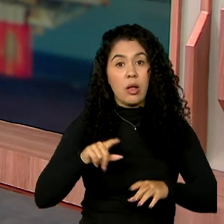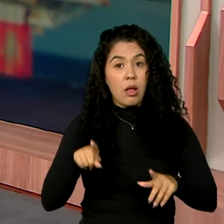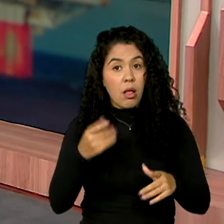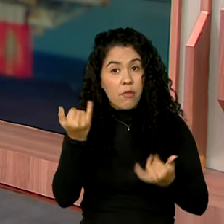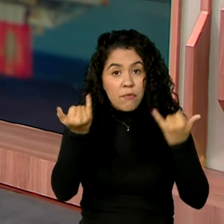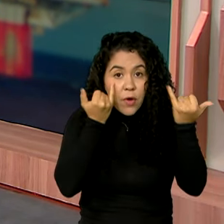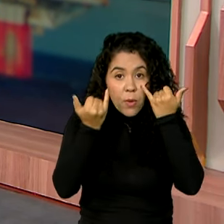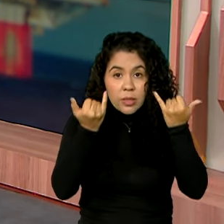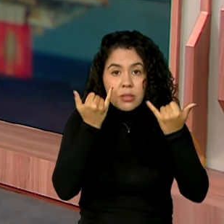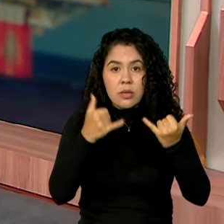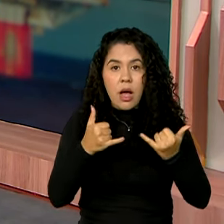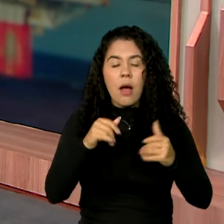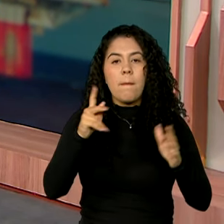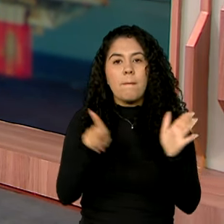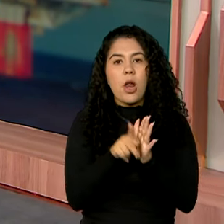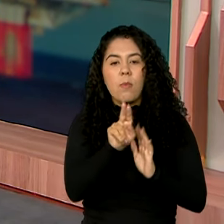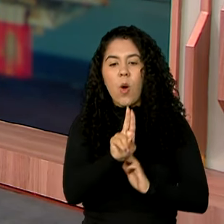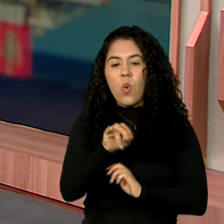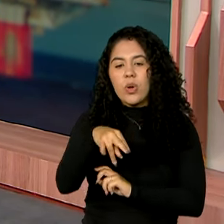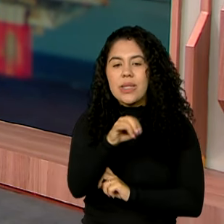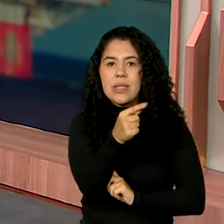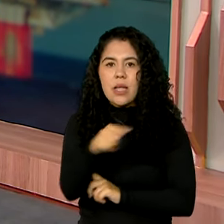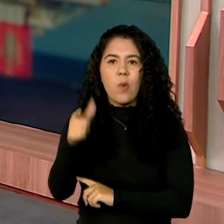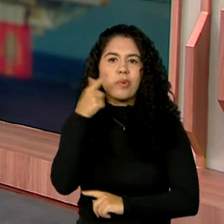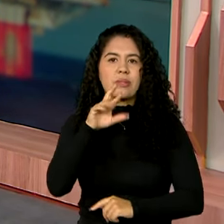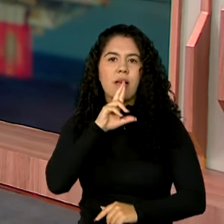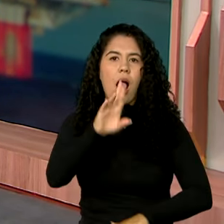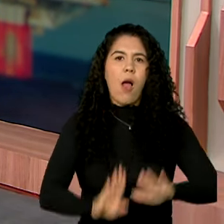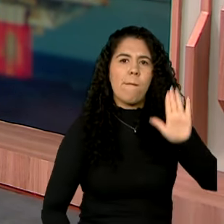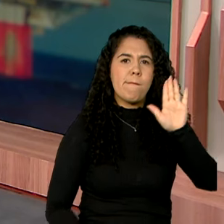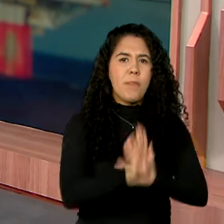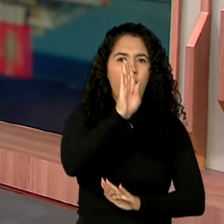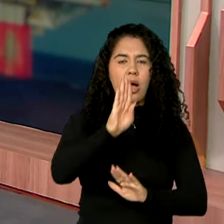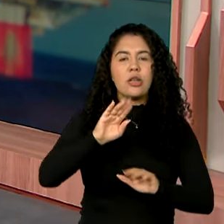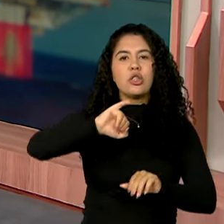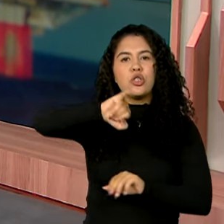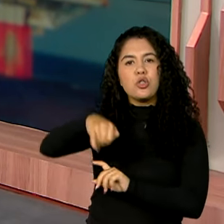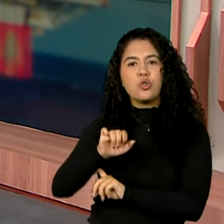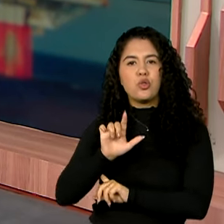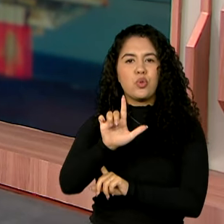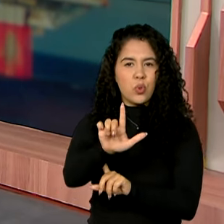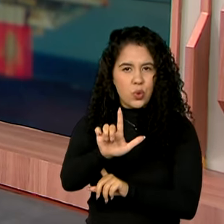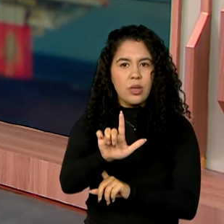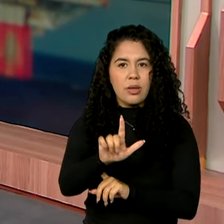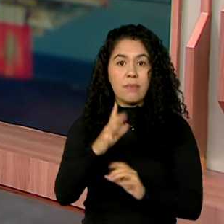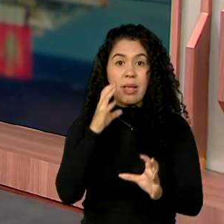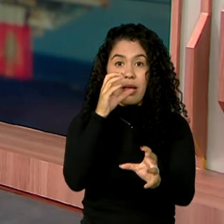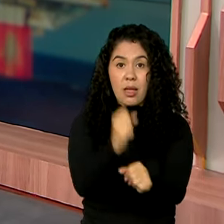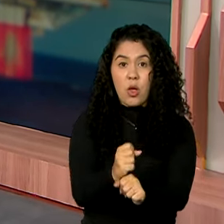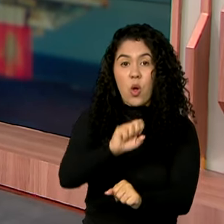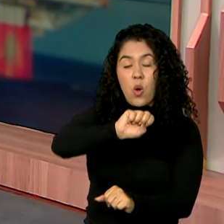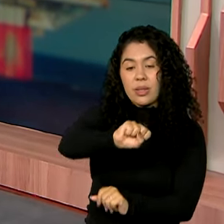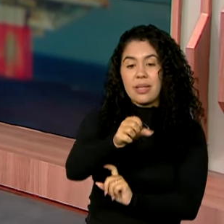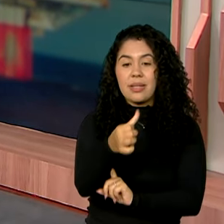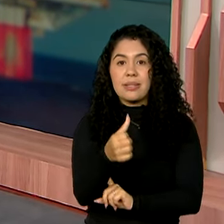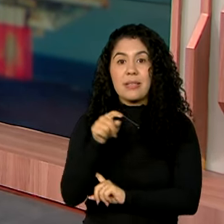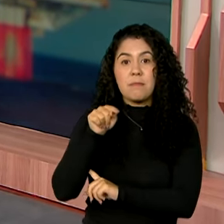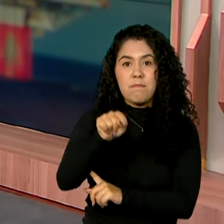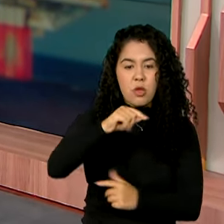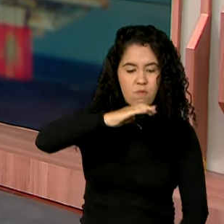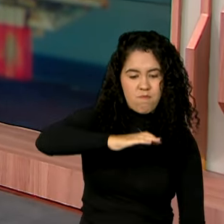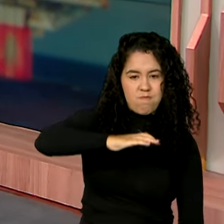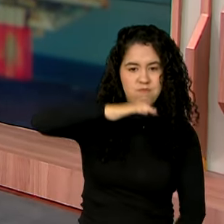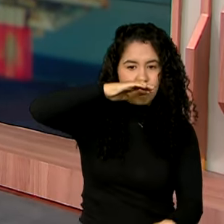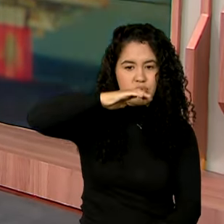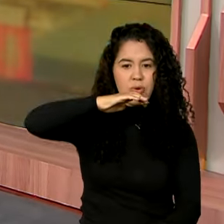Esta produção da União bateu recorde em julho, alcançando a marca de 86 mil barris